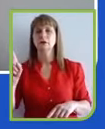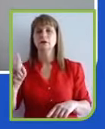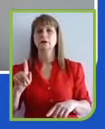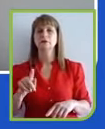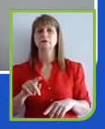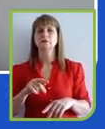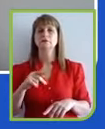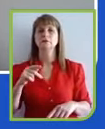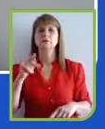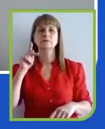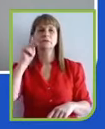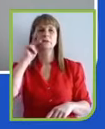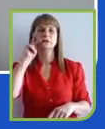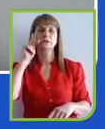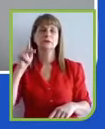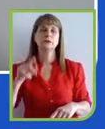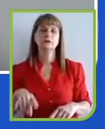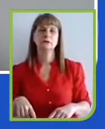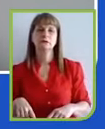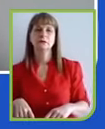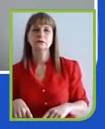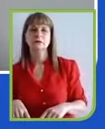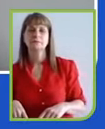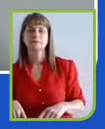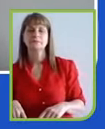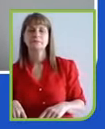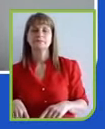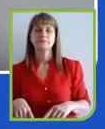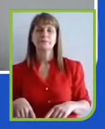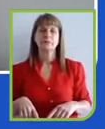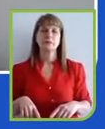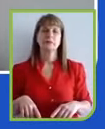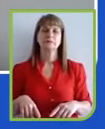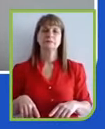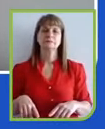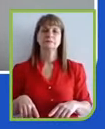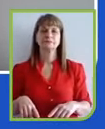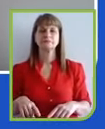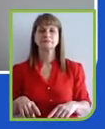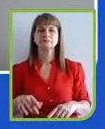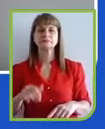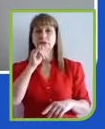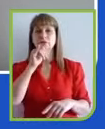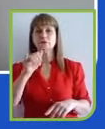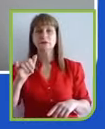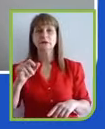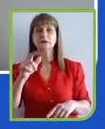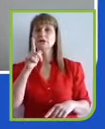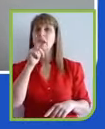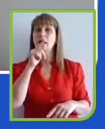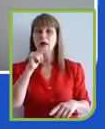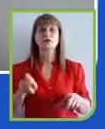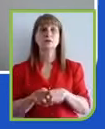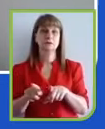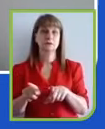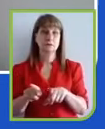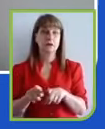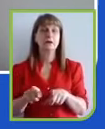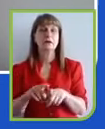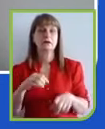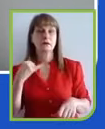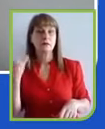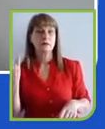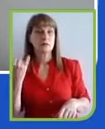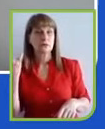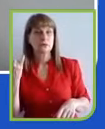investimento social privado cada vez mais estratégico. Isso para não falar de água, não vou entrar aqui, é um dos meus assuntos preferidos,